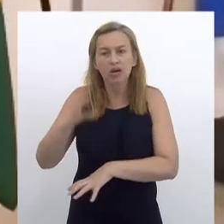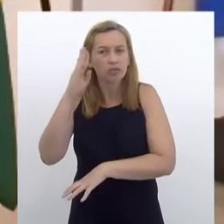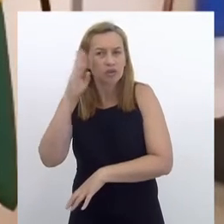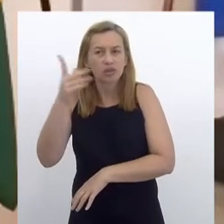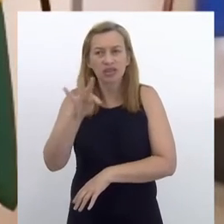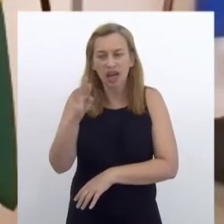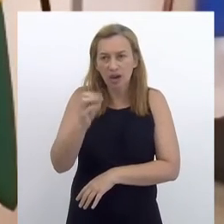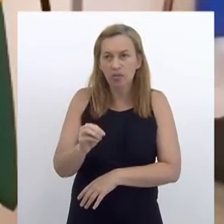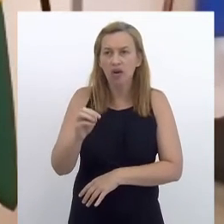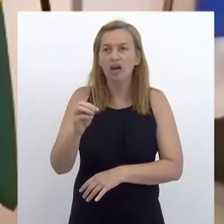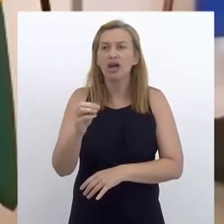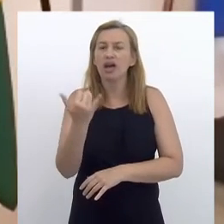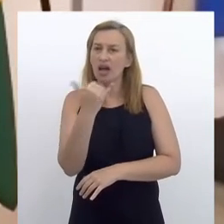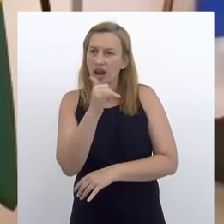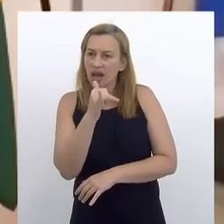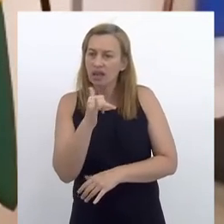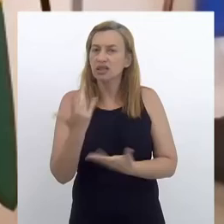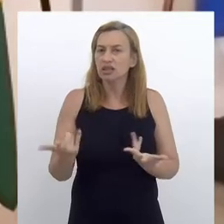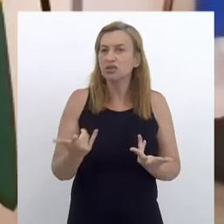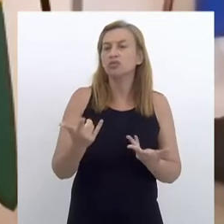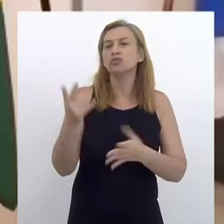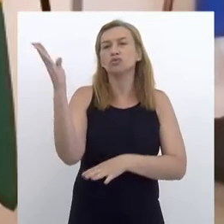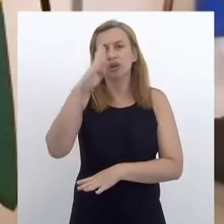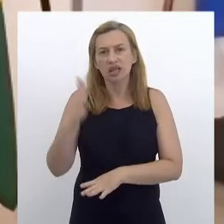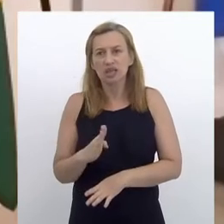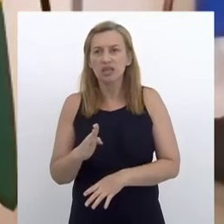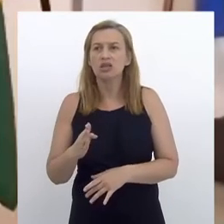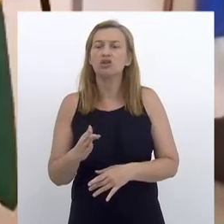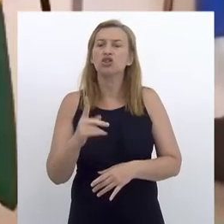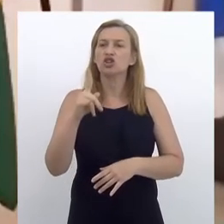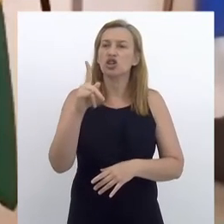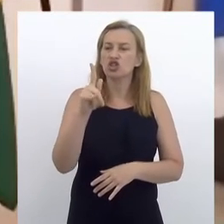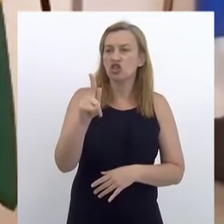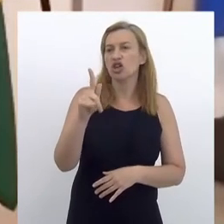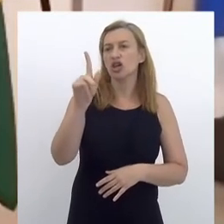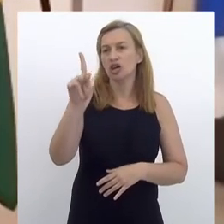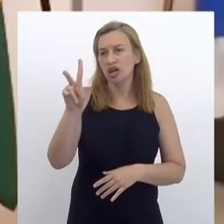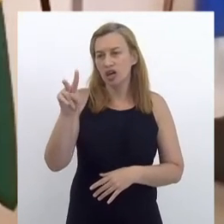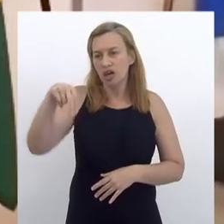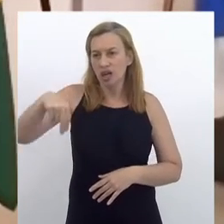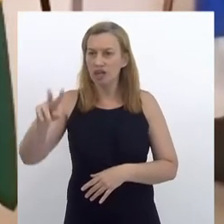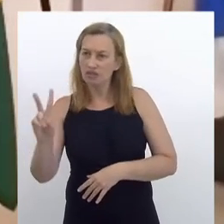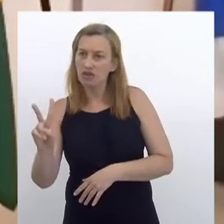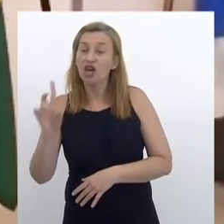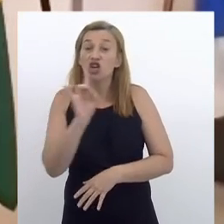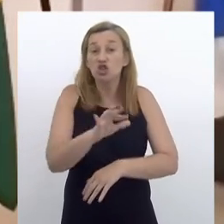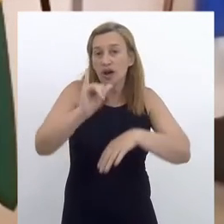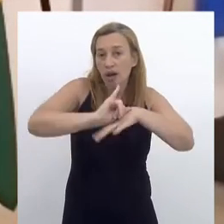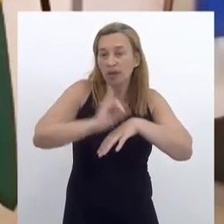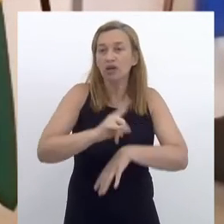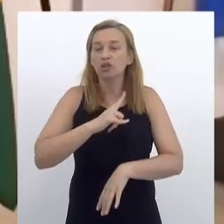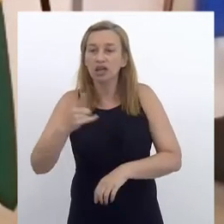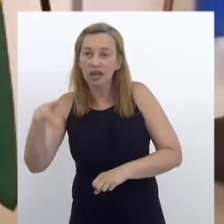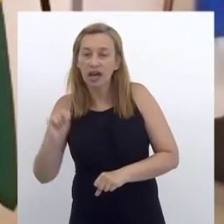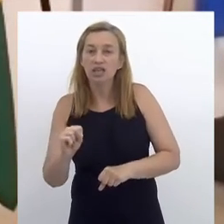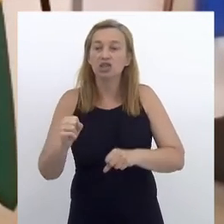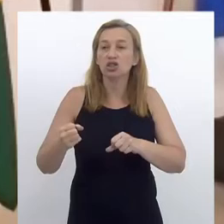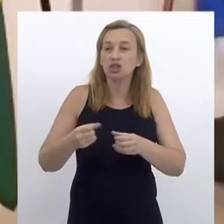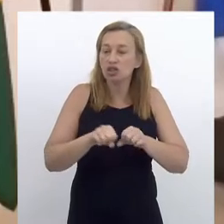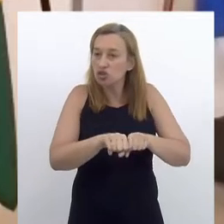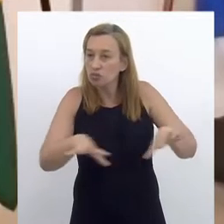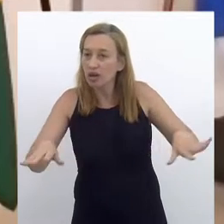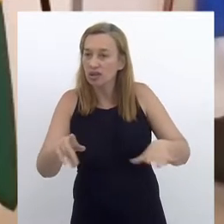especialmente para a termoelétrica, torcemos as cinco maiores termoelétricas do Brasil, para o GNV. Só a capital tinha gás, nós levamos a mais de 20